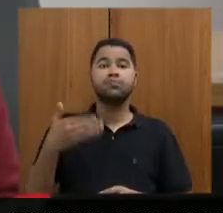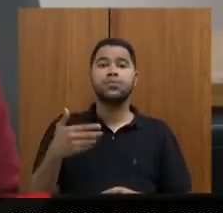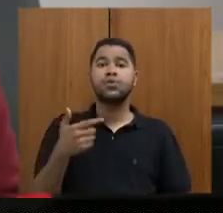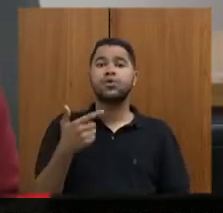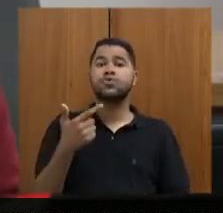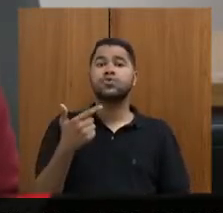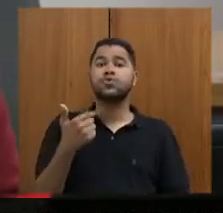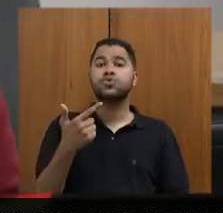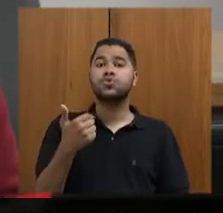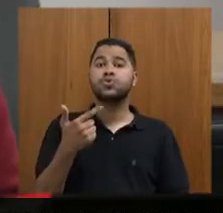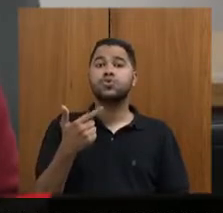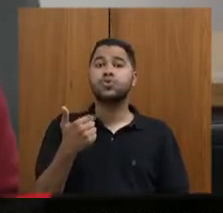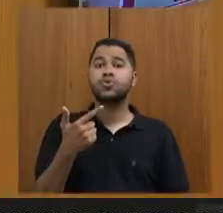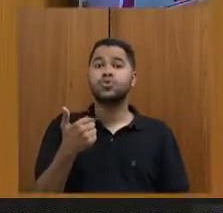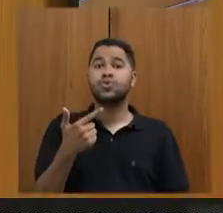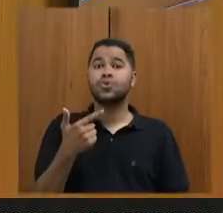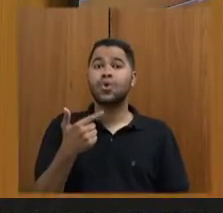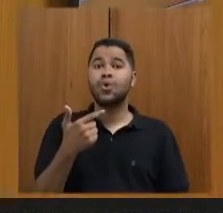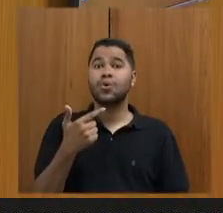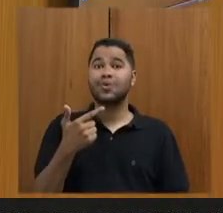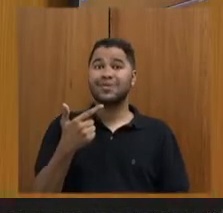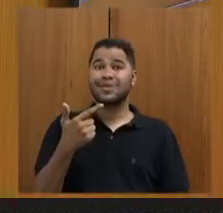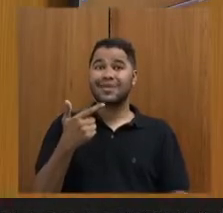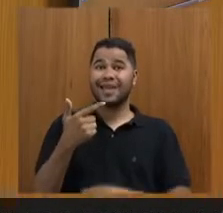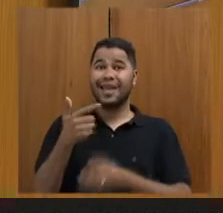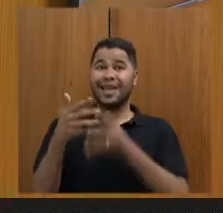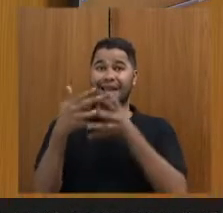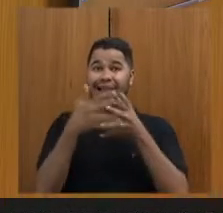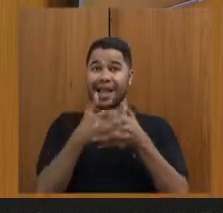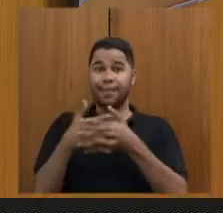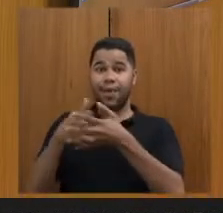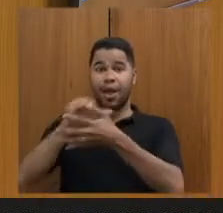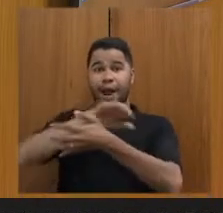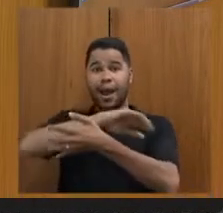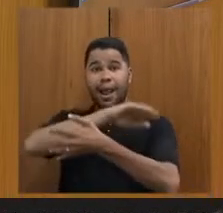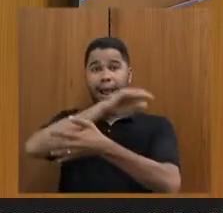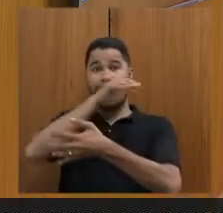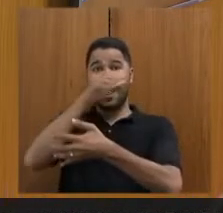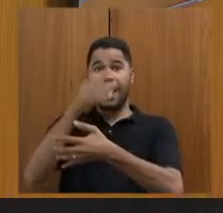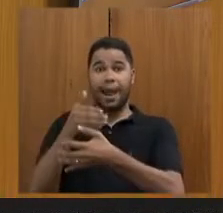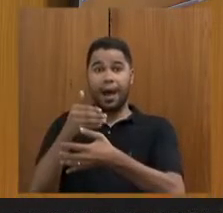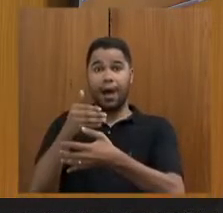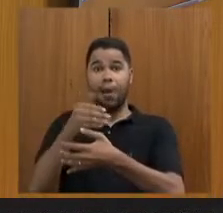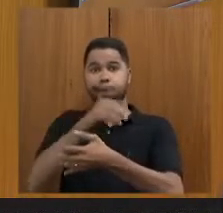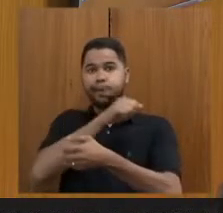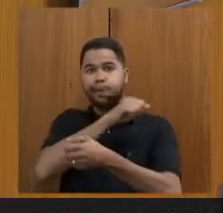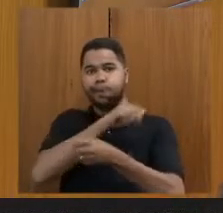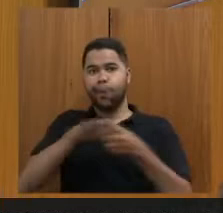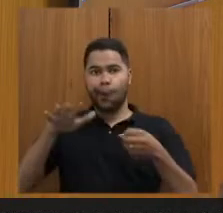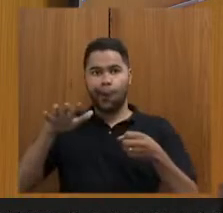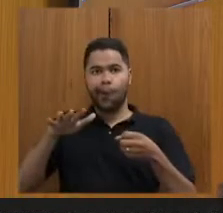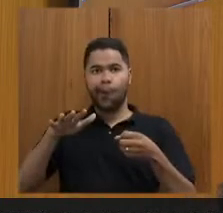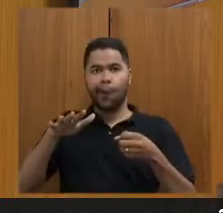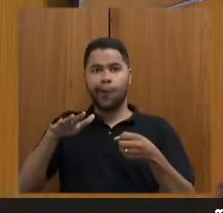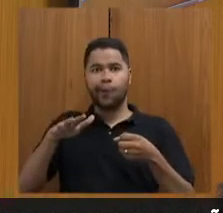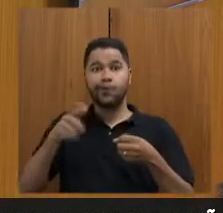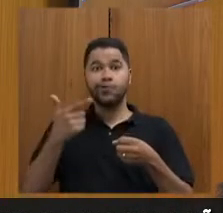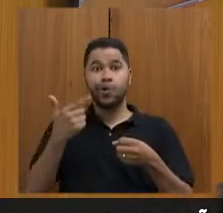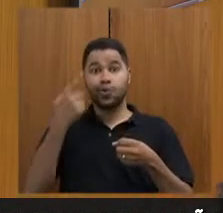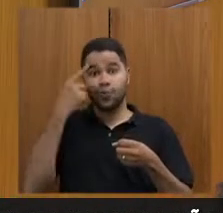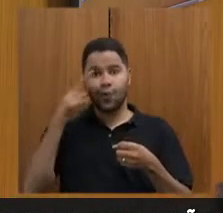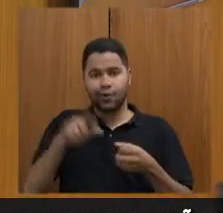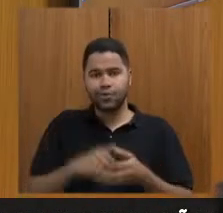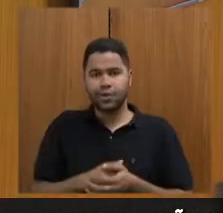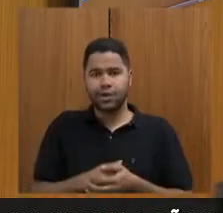caminhões cheios durante o dia. Quando chega de madrugada, a atividade se intensifica,